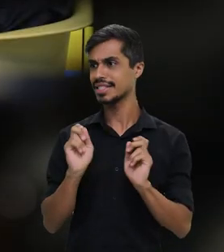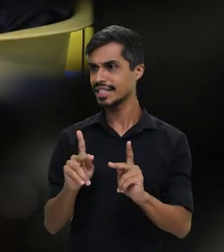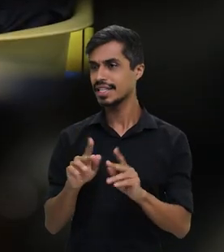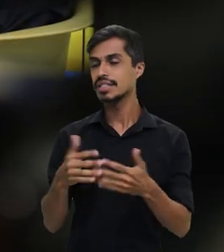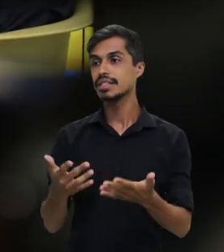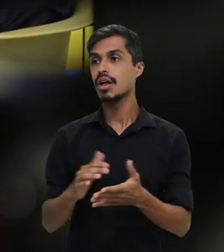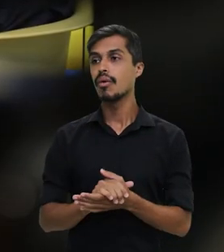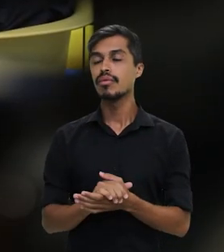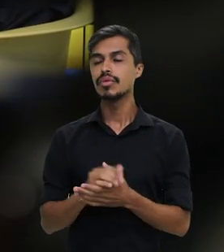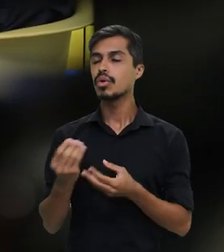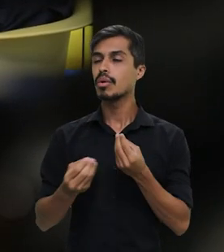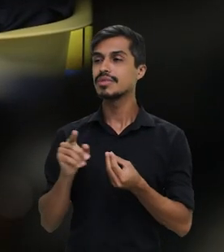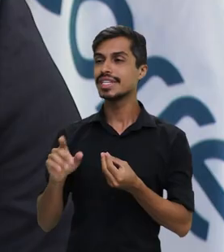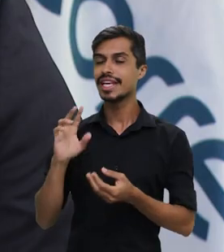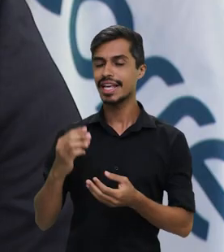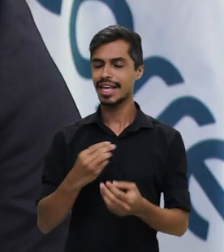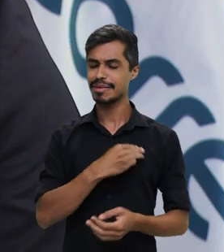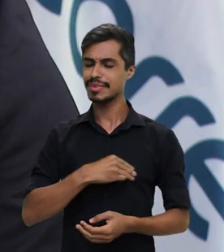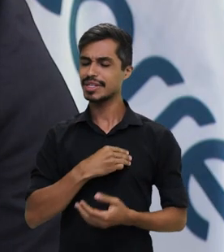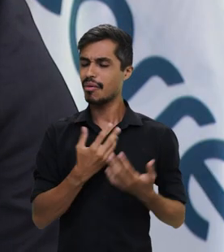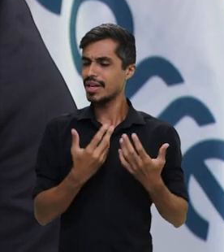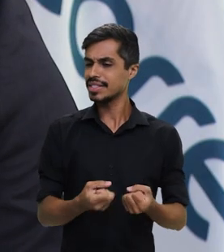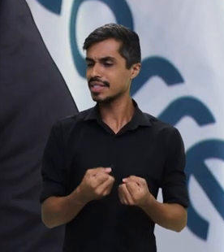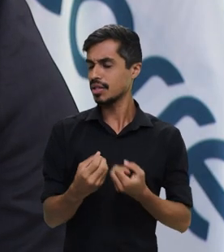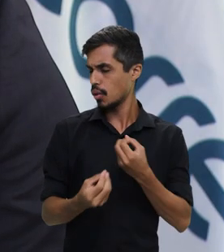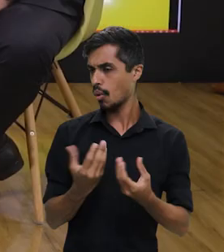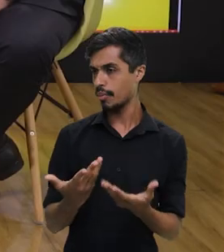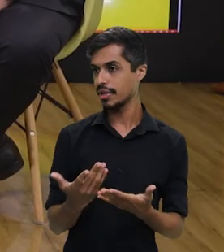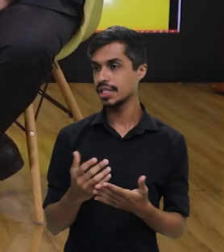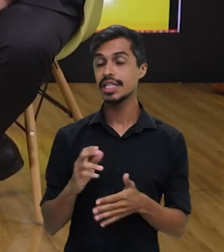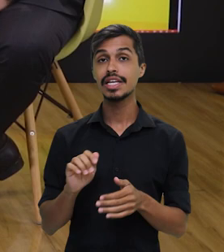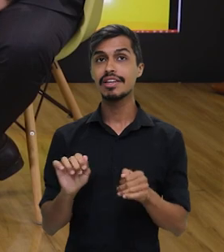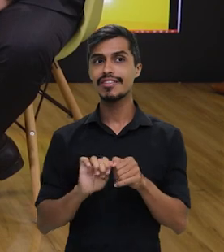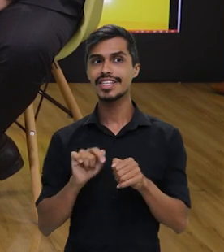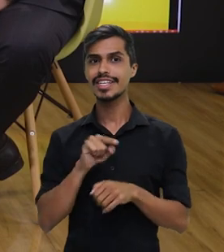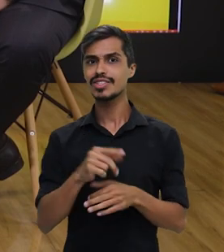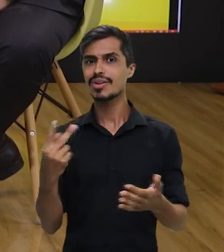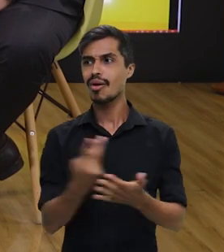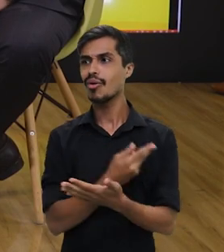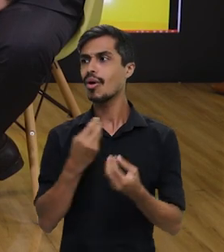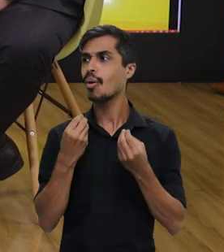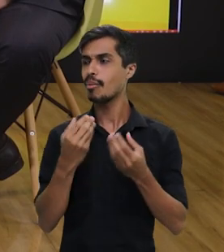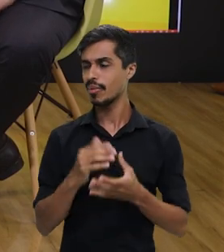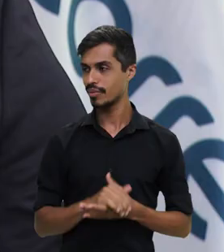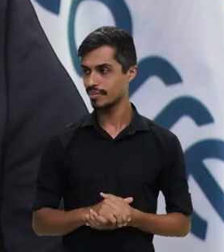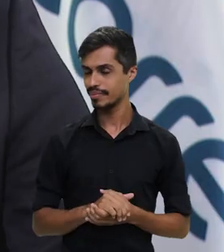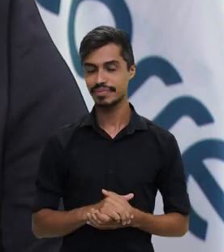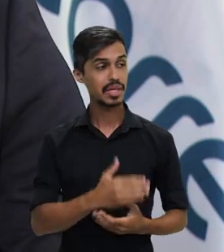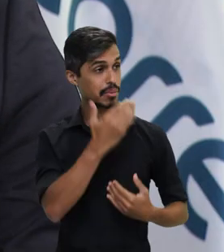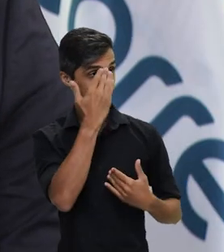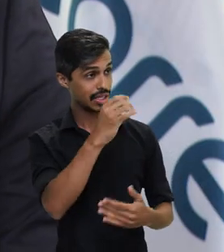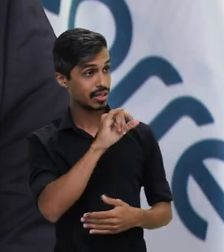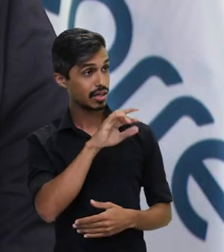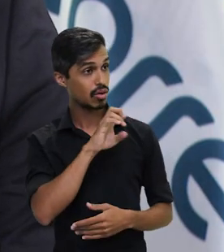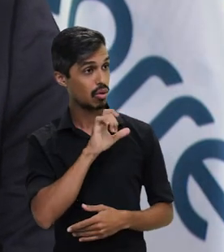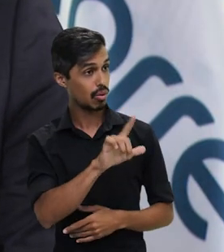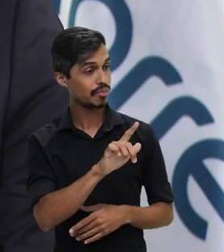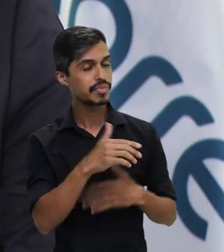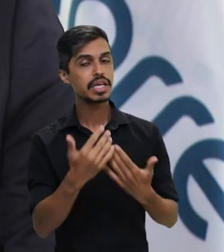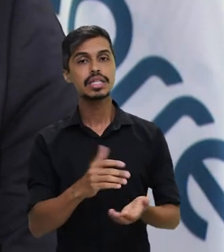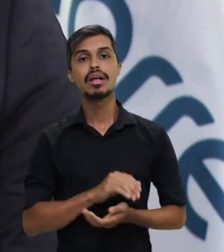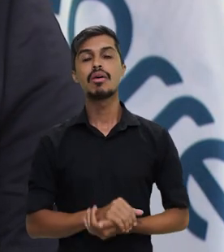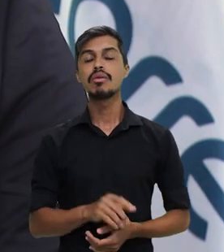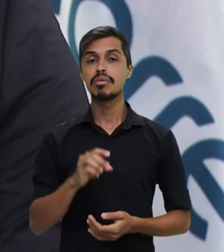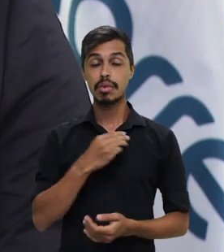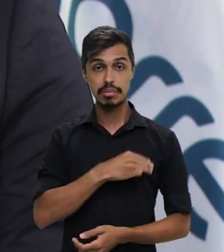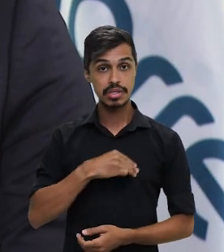Como o senhor recebeu essa missão e como tem sido fazer isso acontecer? Obrigado, Carol. Realmente é